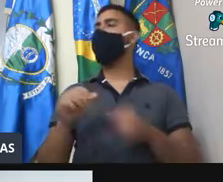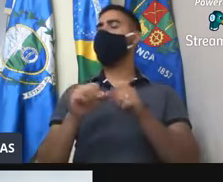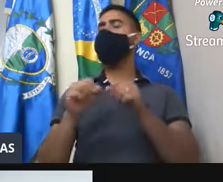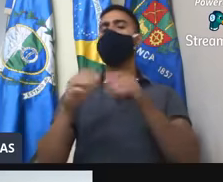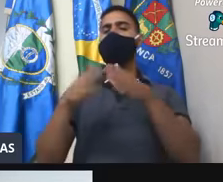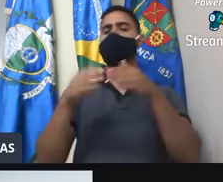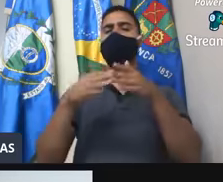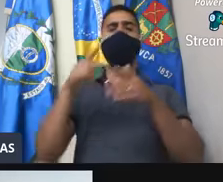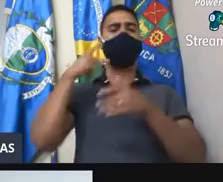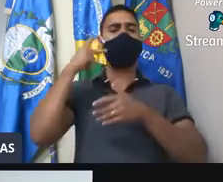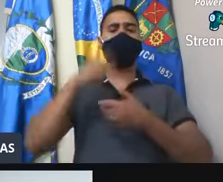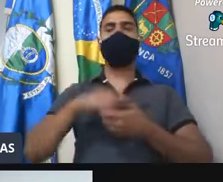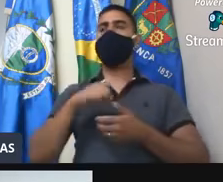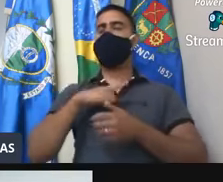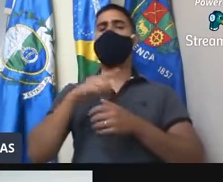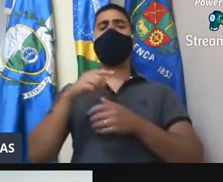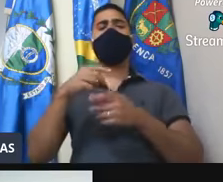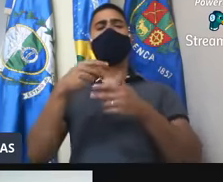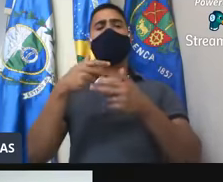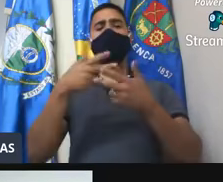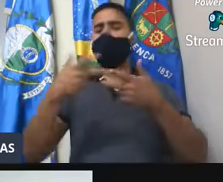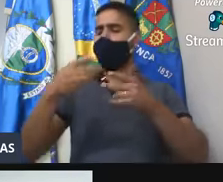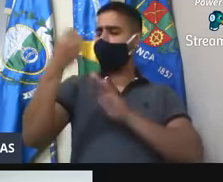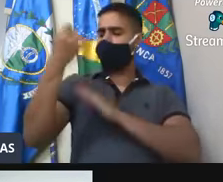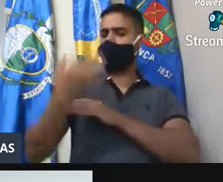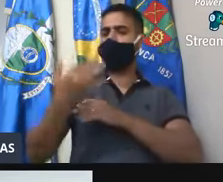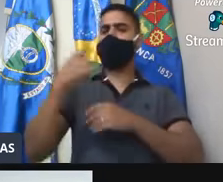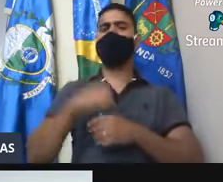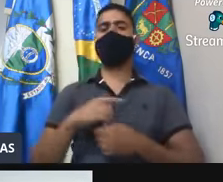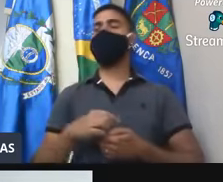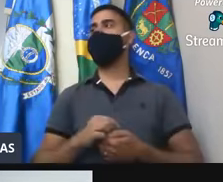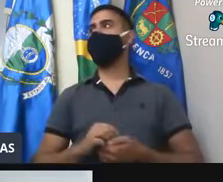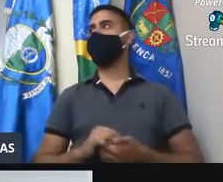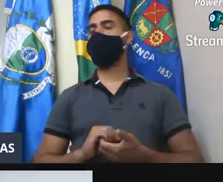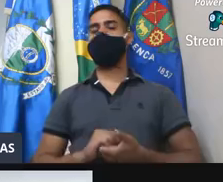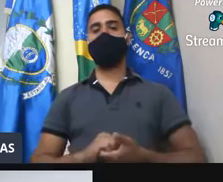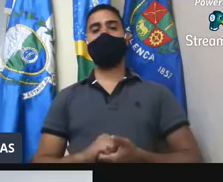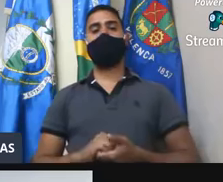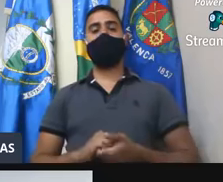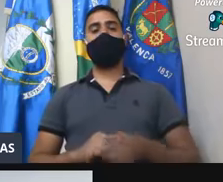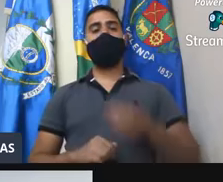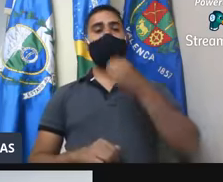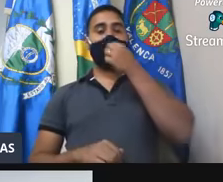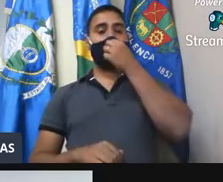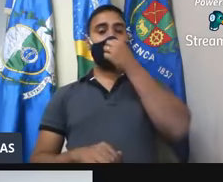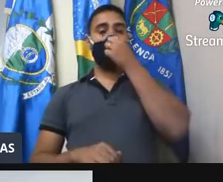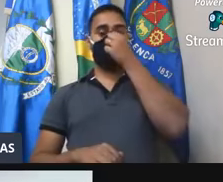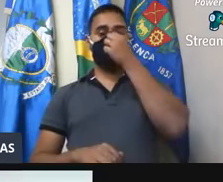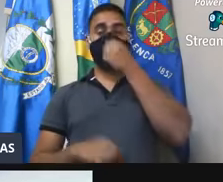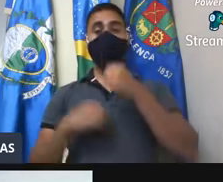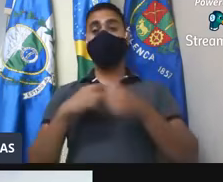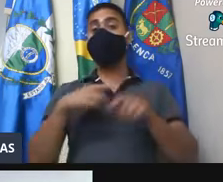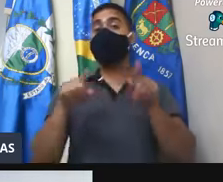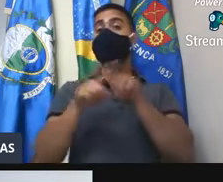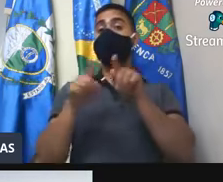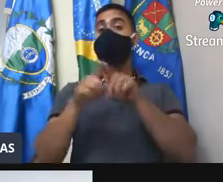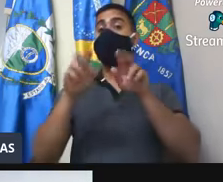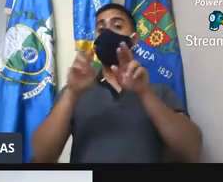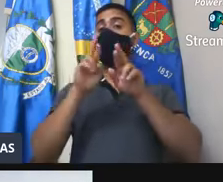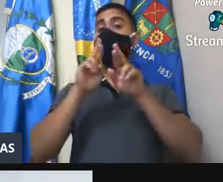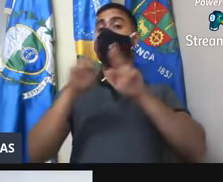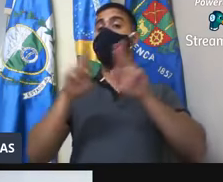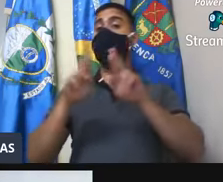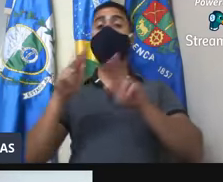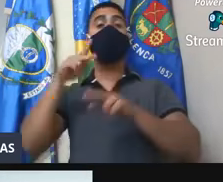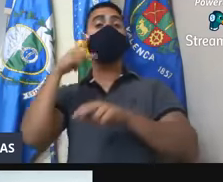vereador Marquinho. Tem a ata, tá tudo aqui o vereador Marquinho da Saúde. Tem também o requerimento de resposta, vereadora